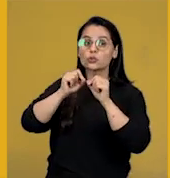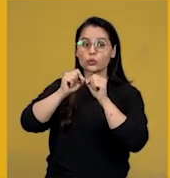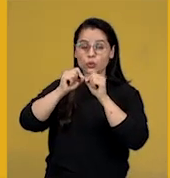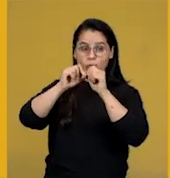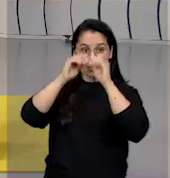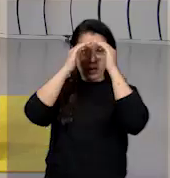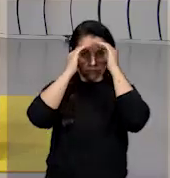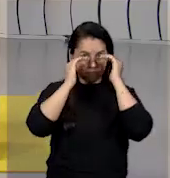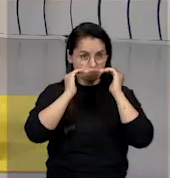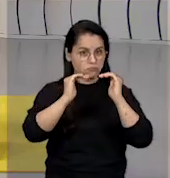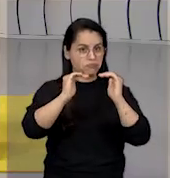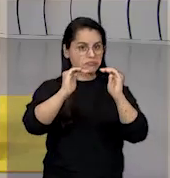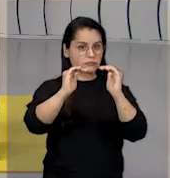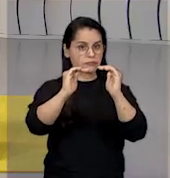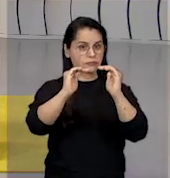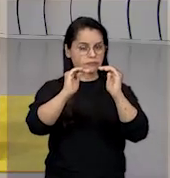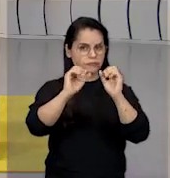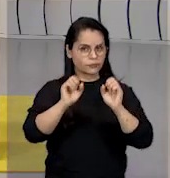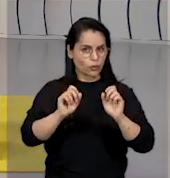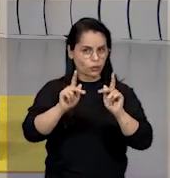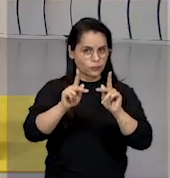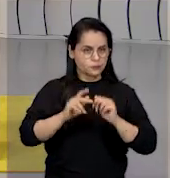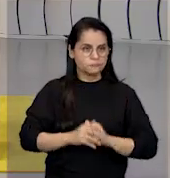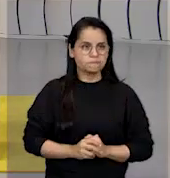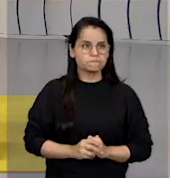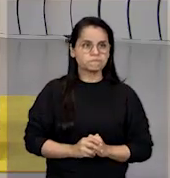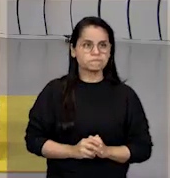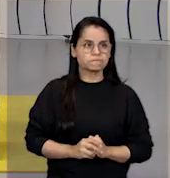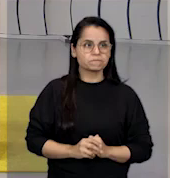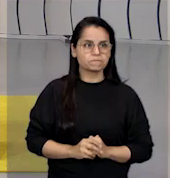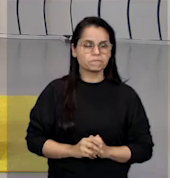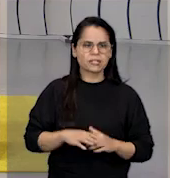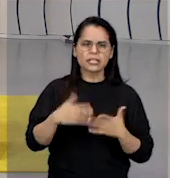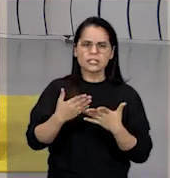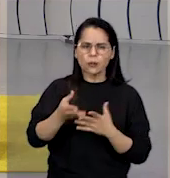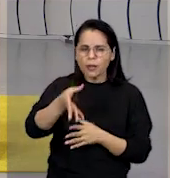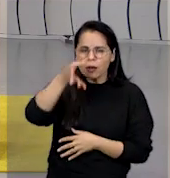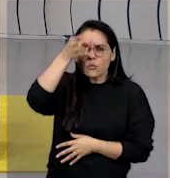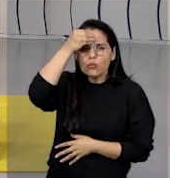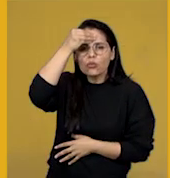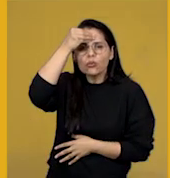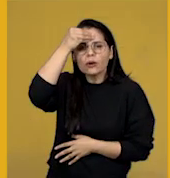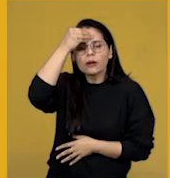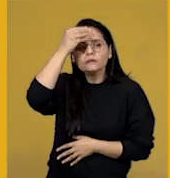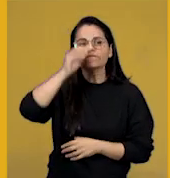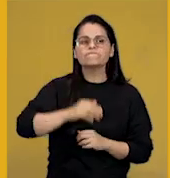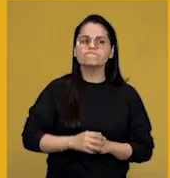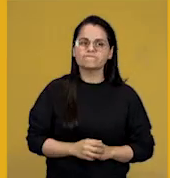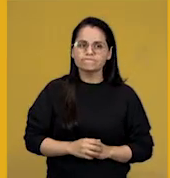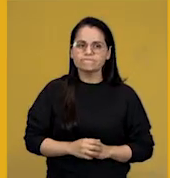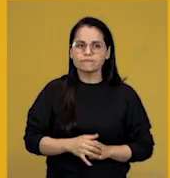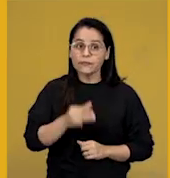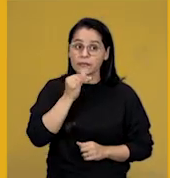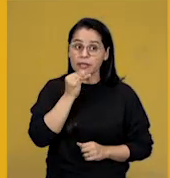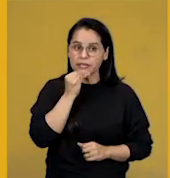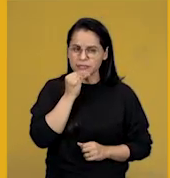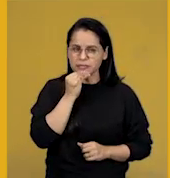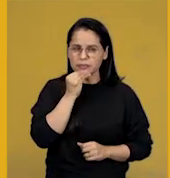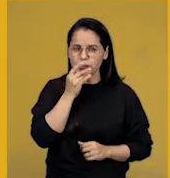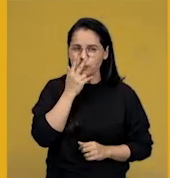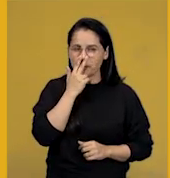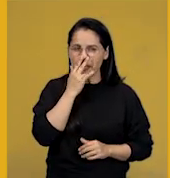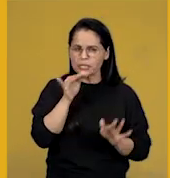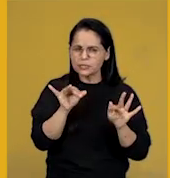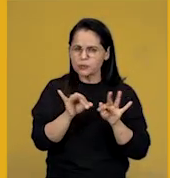dignidade. Ok? Para fixar, vou fazer um exemplo aqui meio bobo.